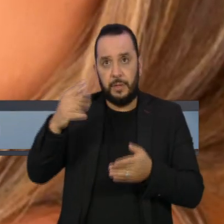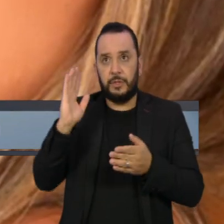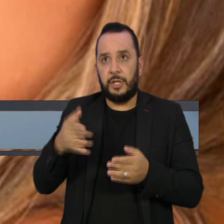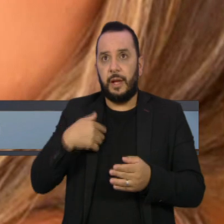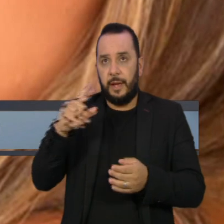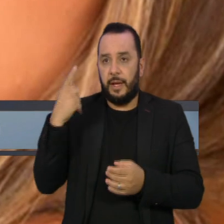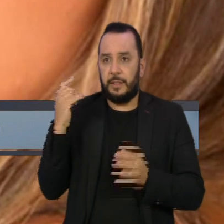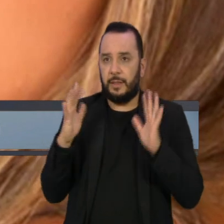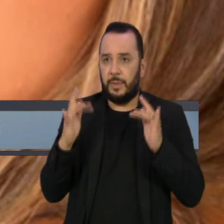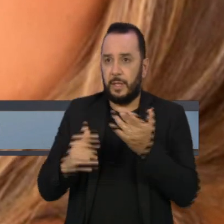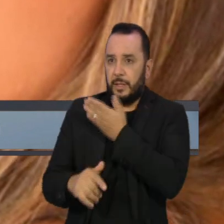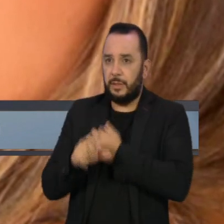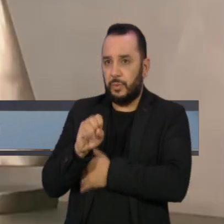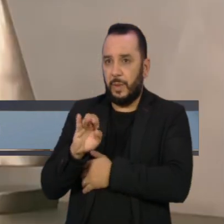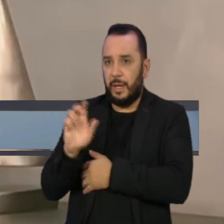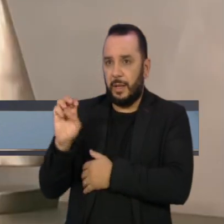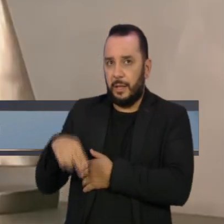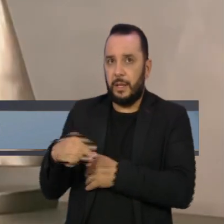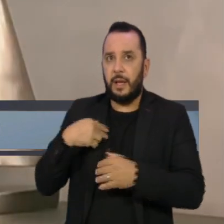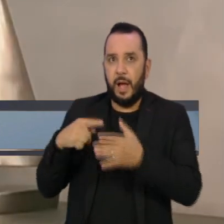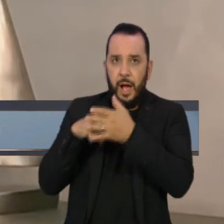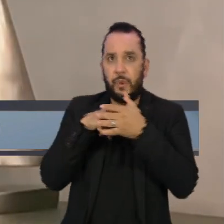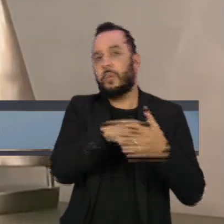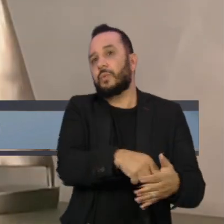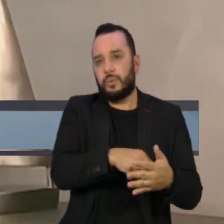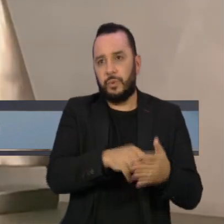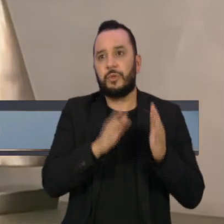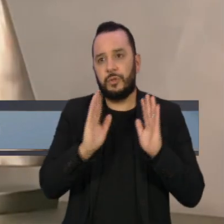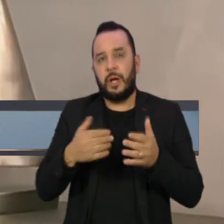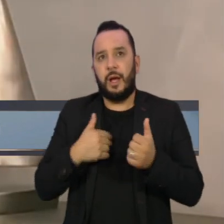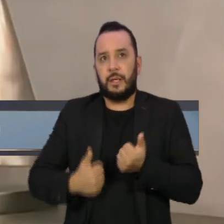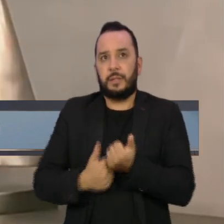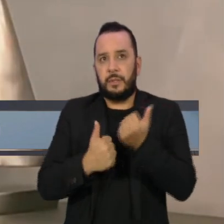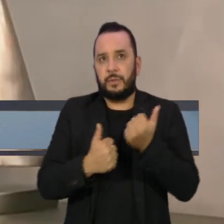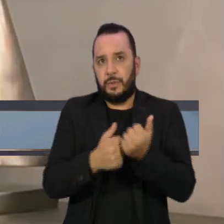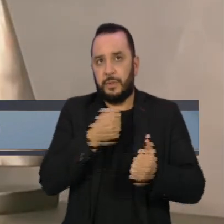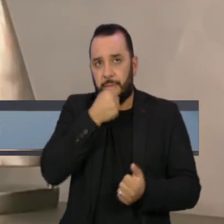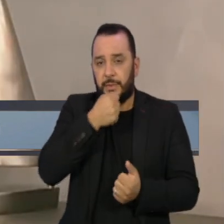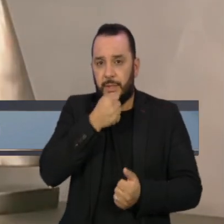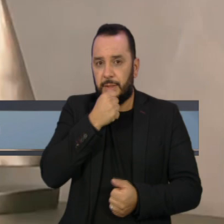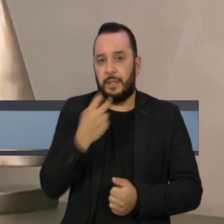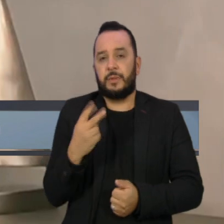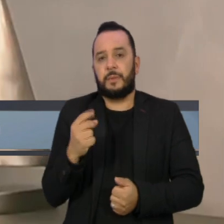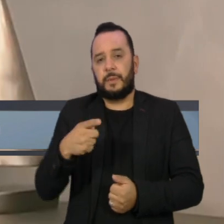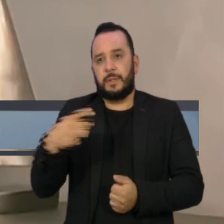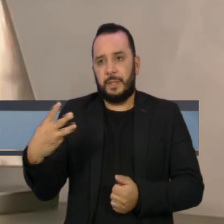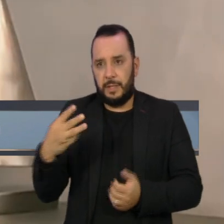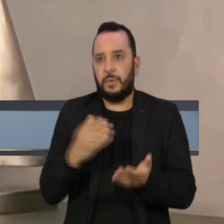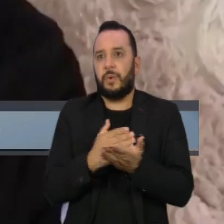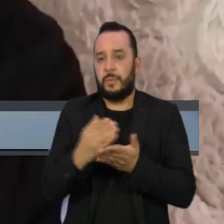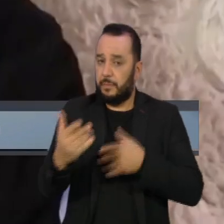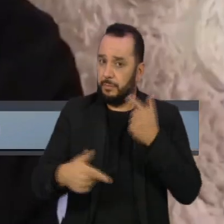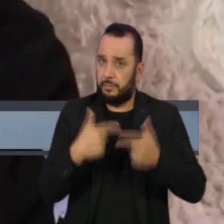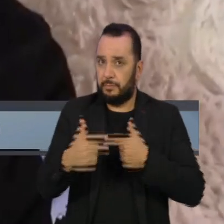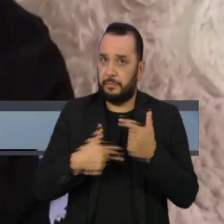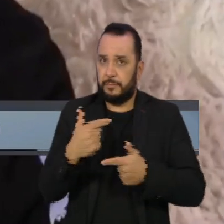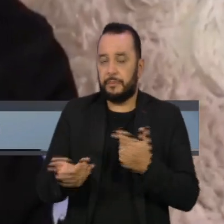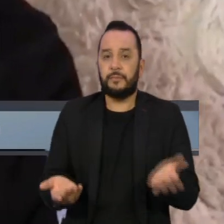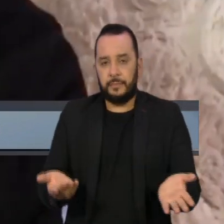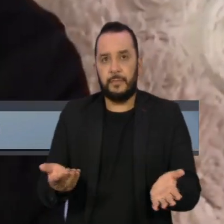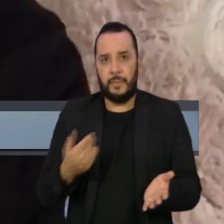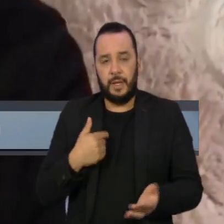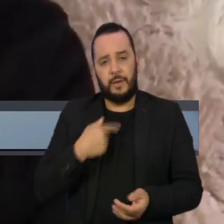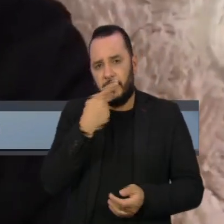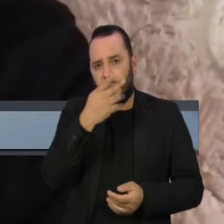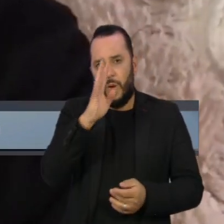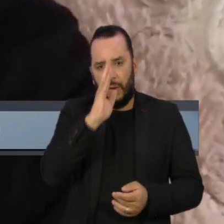-namorada, Suellen Sauer, que foi assessora de imprensa dele em 2013, no início de sua carreira. O cantor